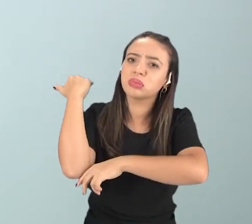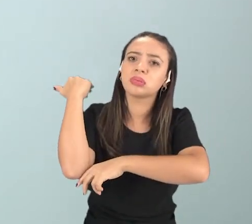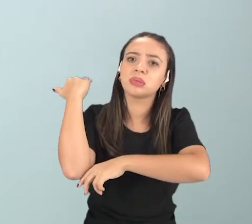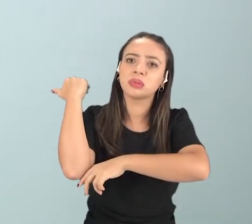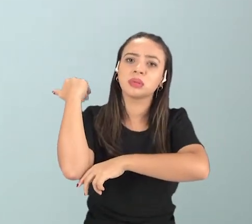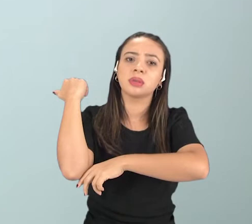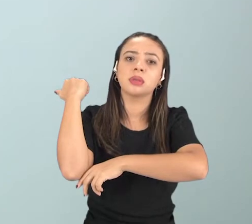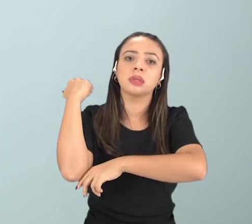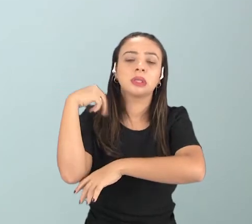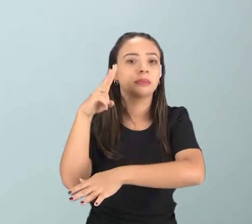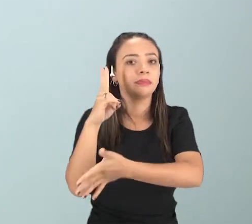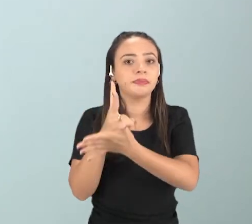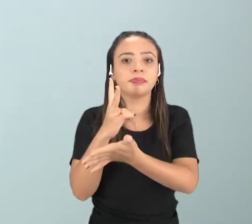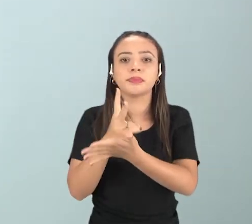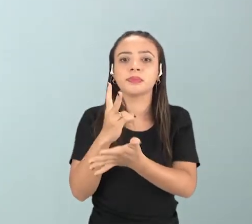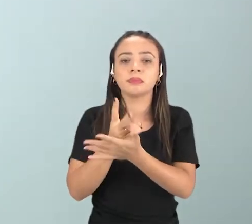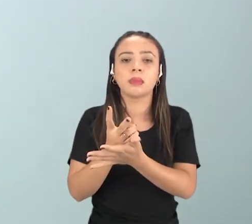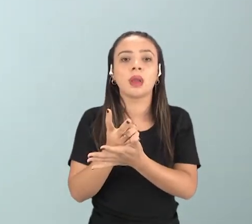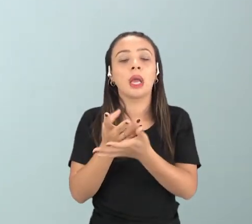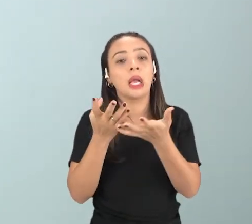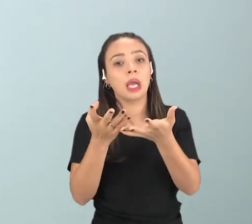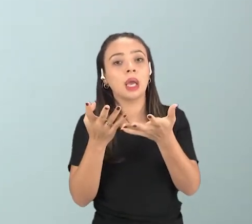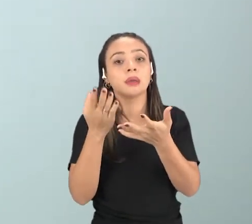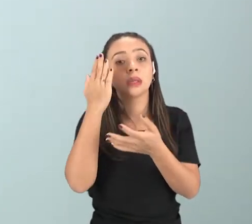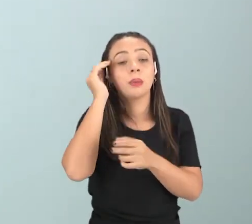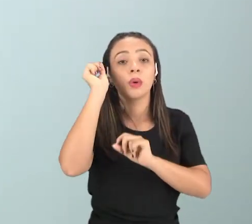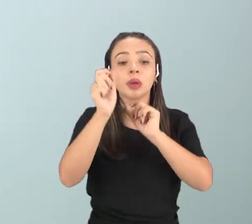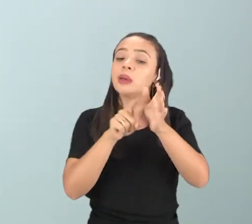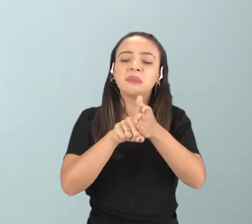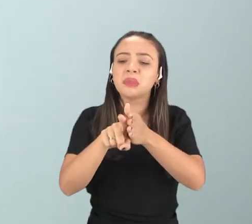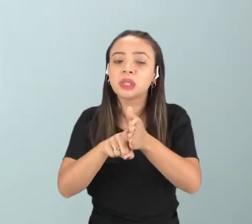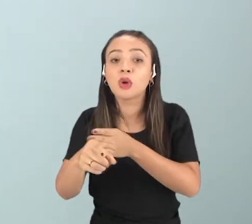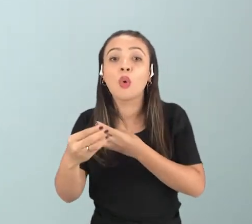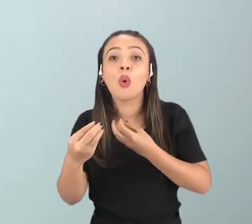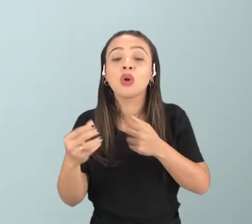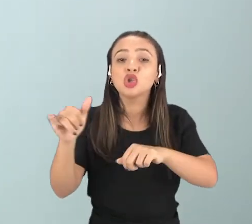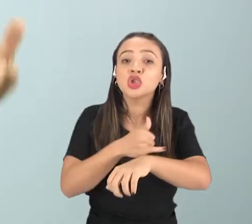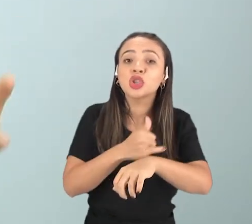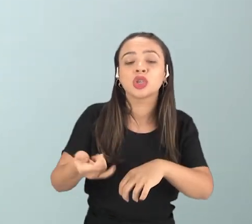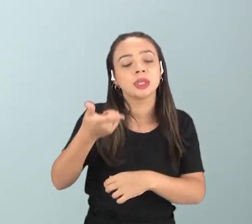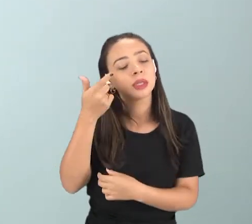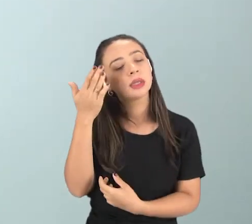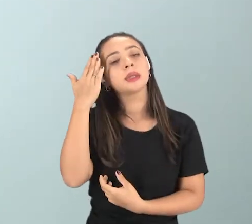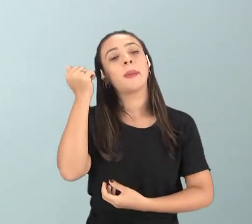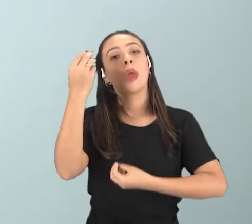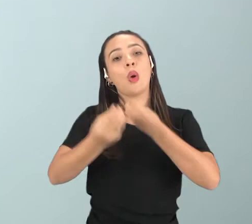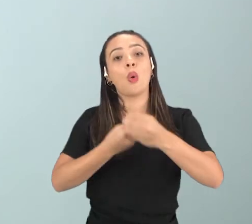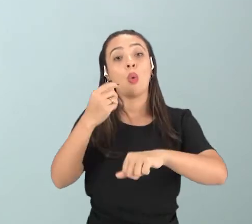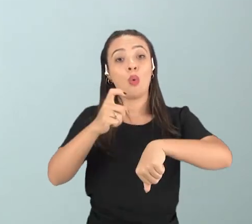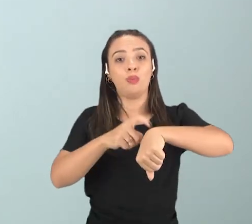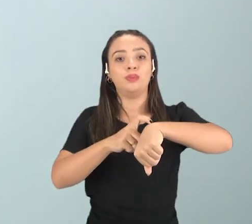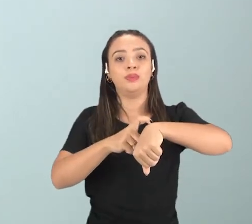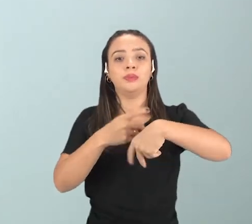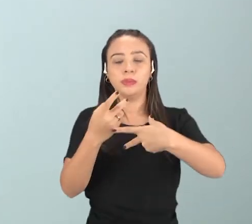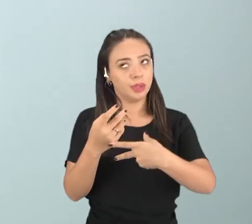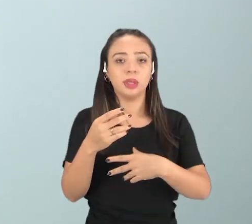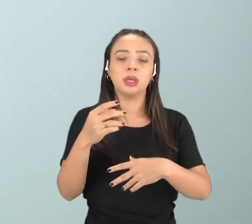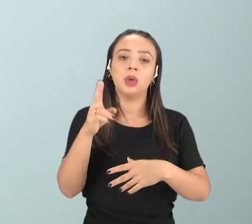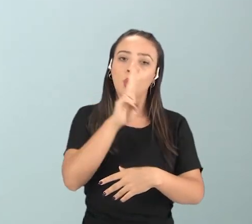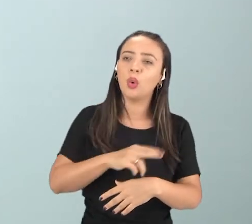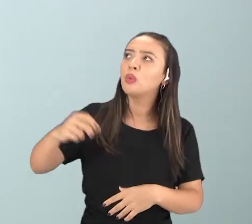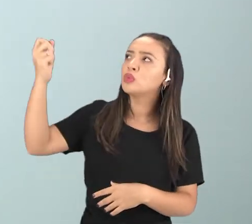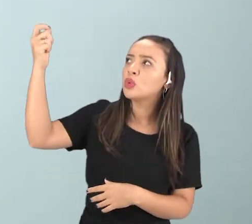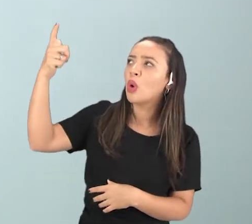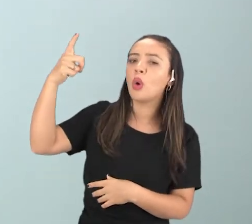antigas, elas sempre estavam procurando, né, meios pra medir o tempo. Então, algumas usavam o Sol, outras usavam, né,